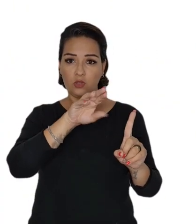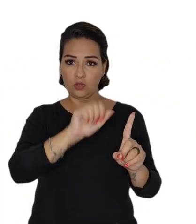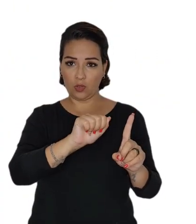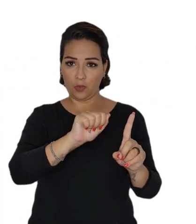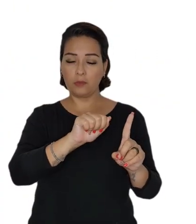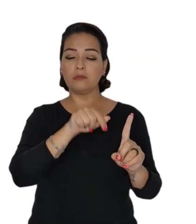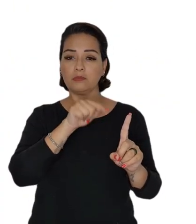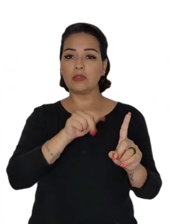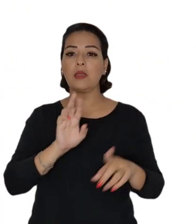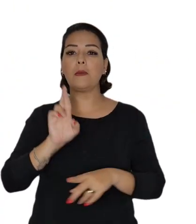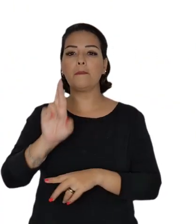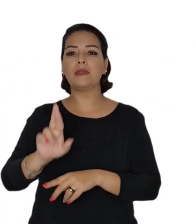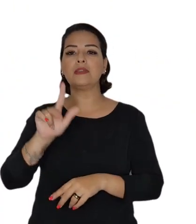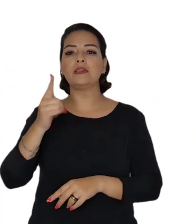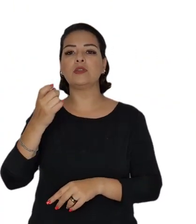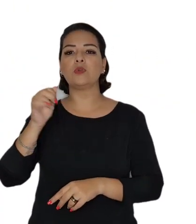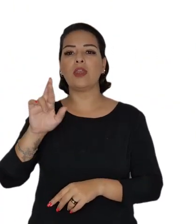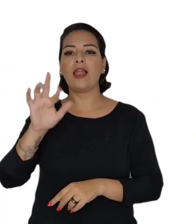de Cristo